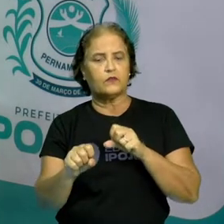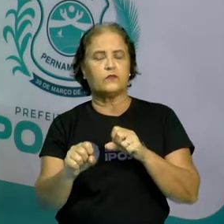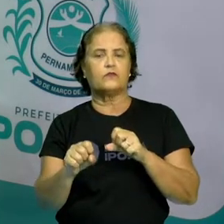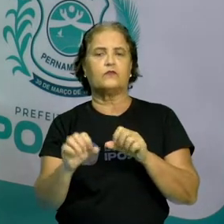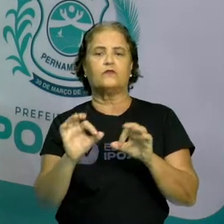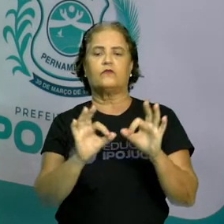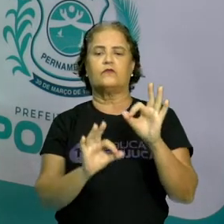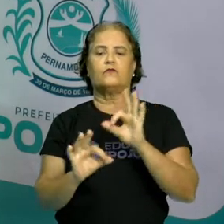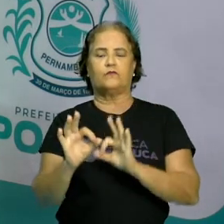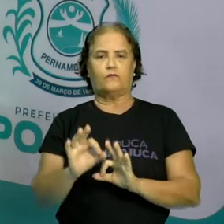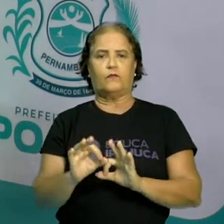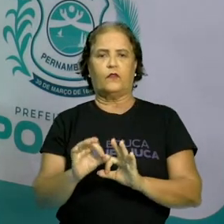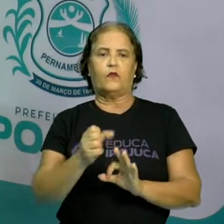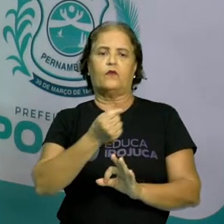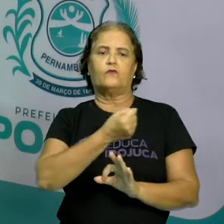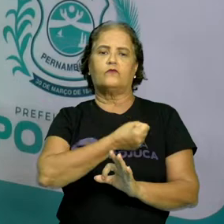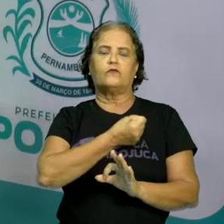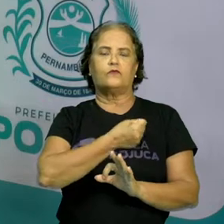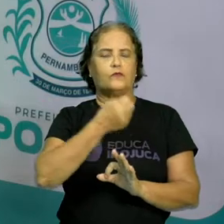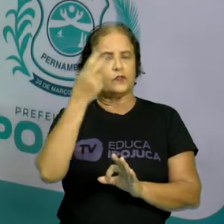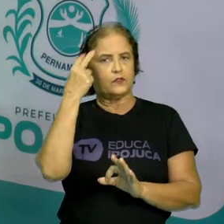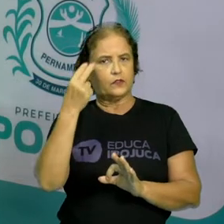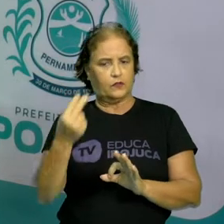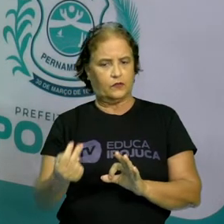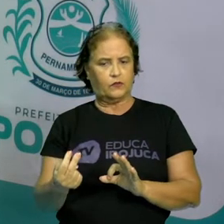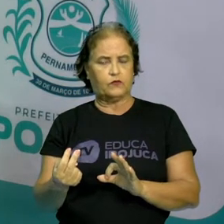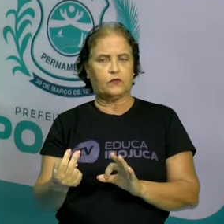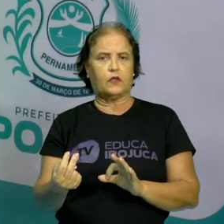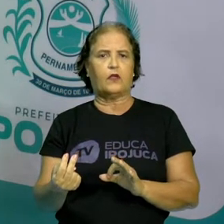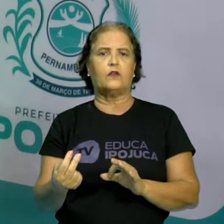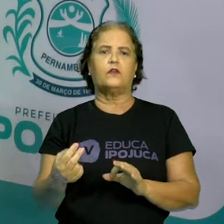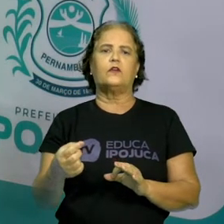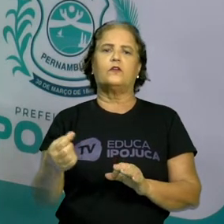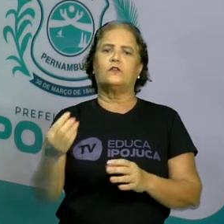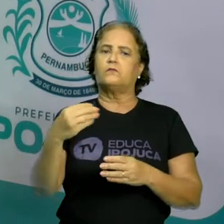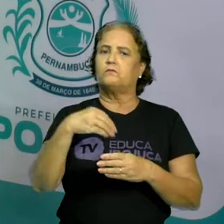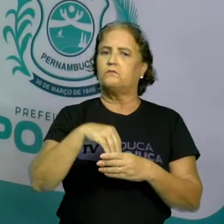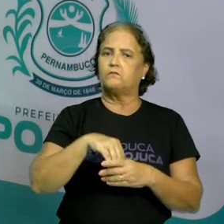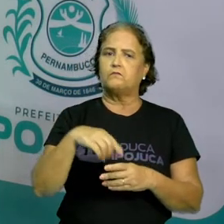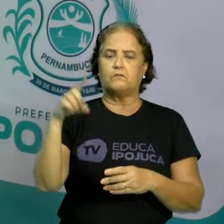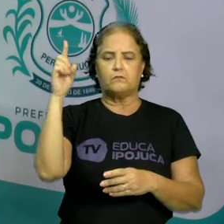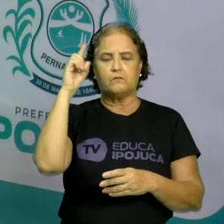naturais, eles fazem parte do nosso dia a dia.